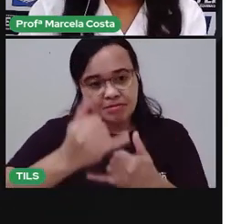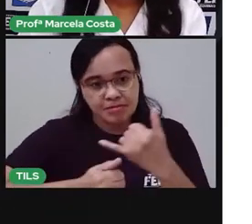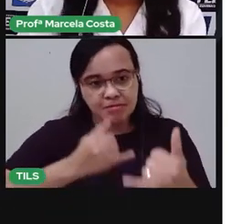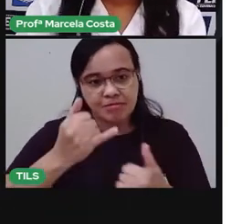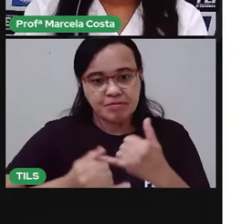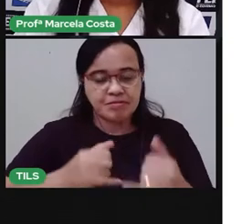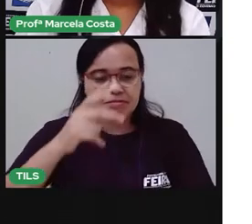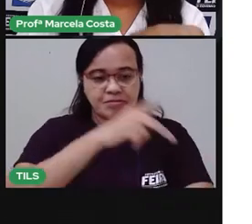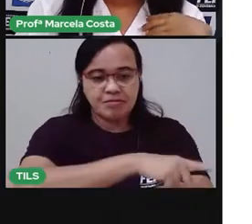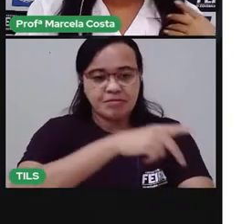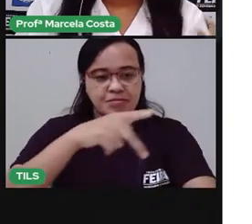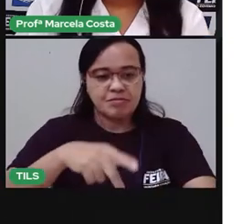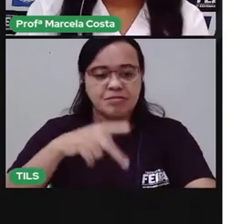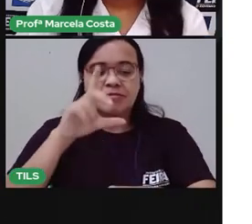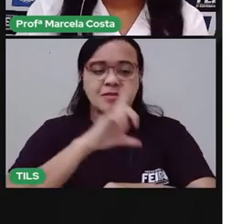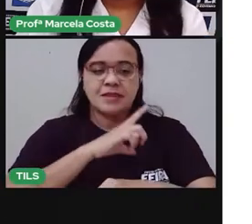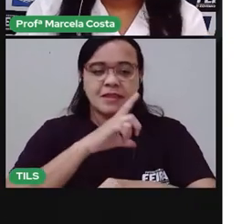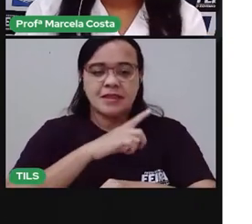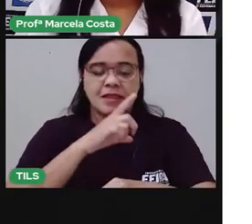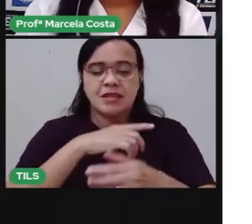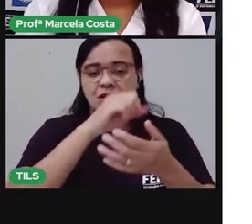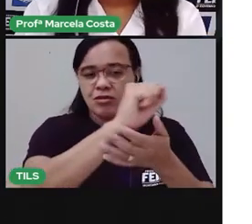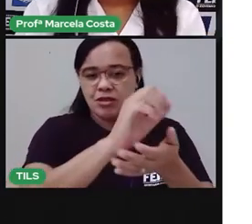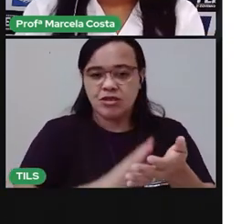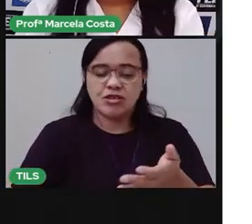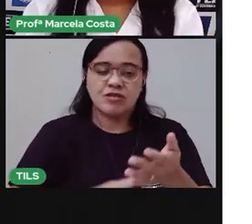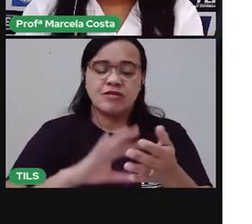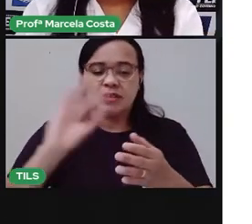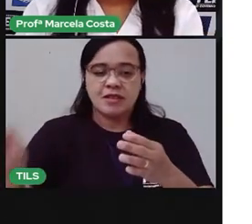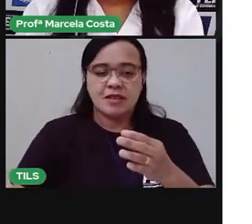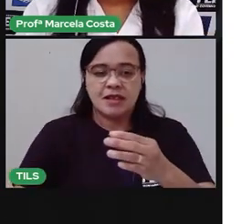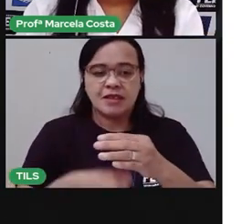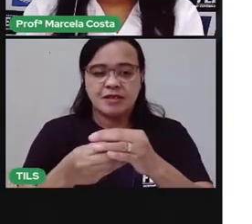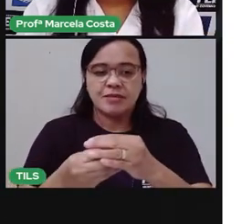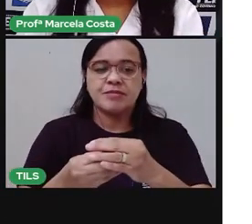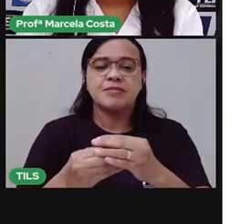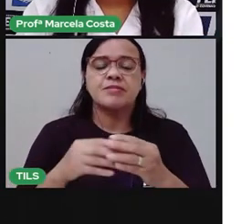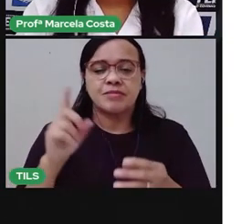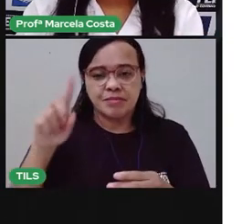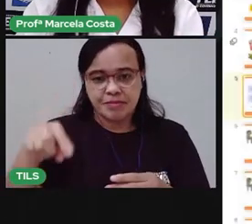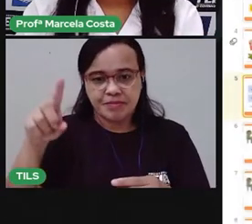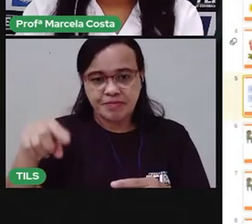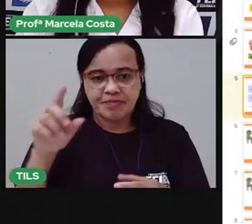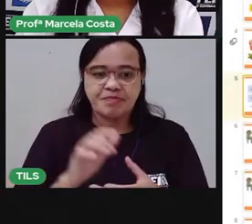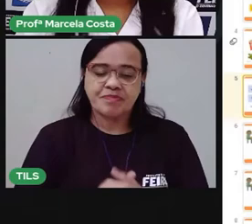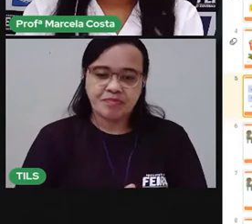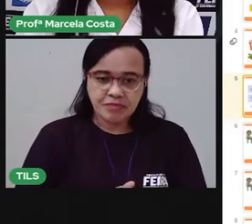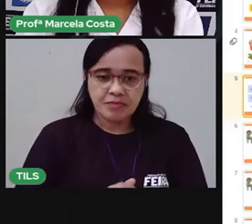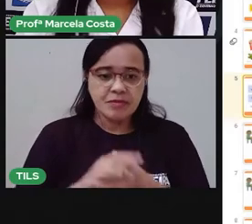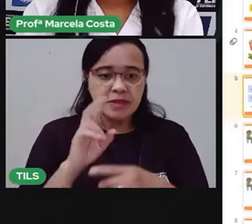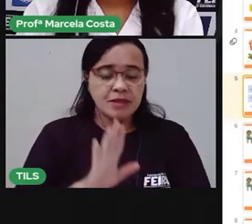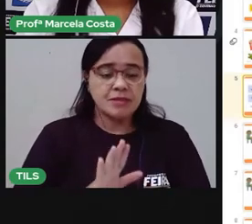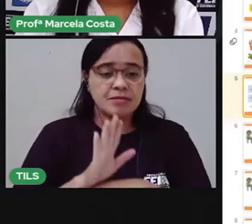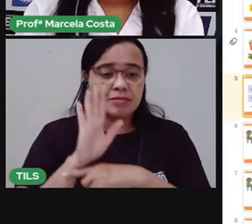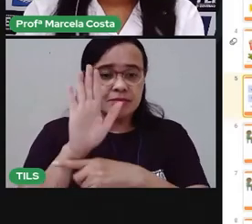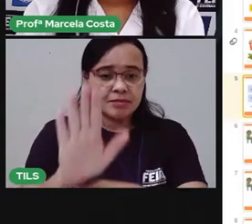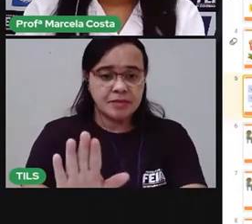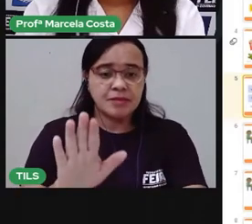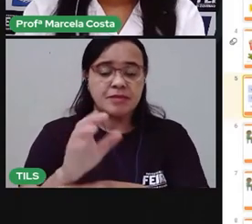percurso pedagógico. É uma atividade complementar. Tá? Um recurso que a gente tá usando na nossa aula.